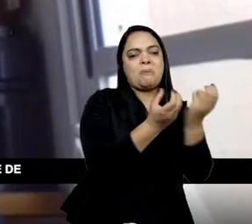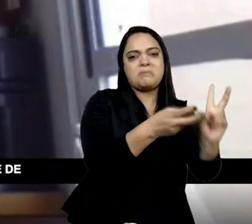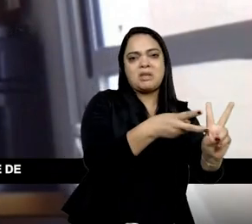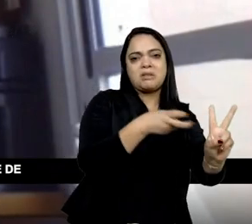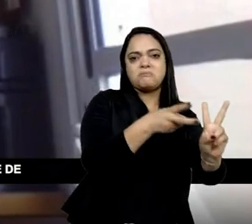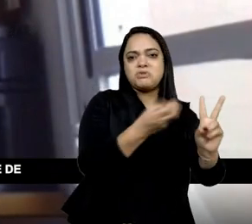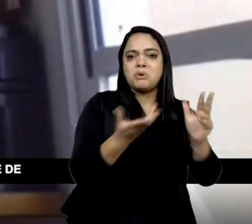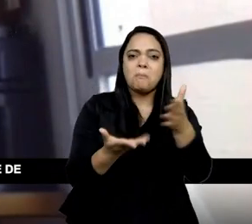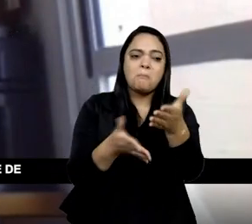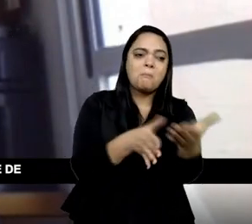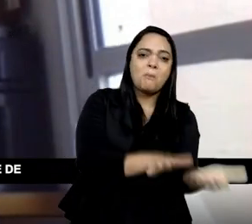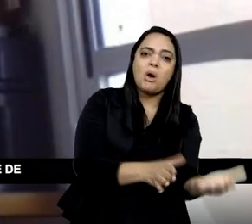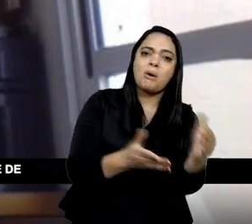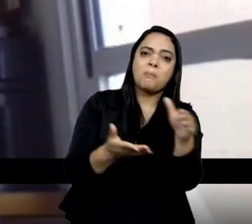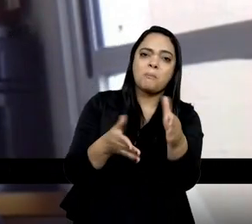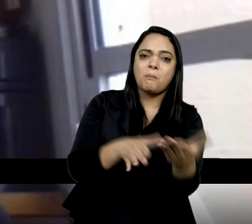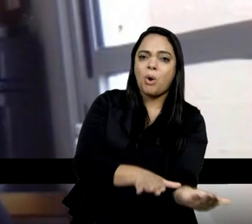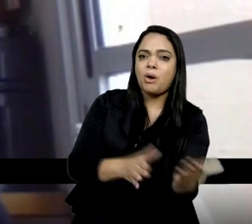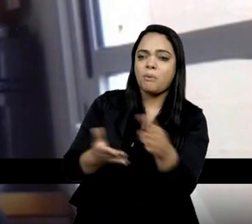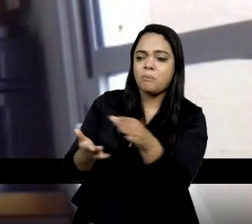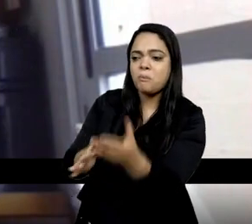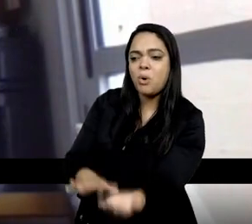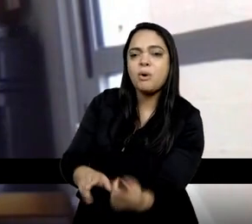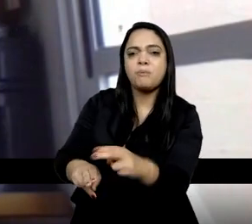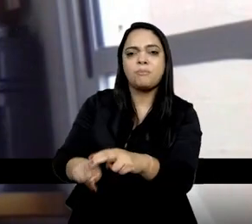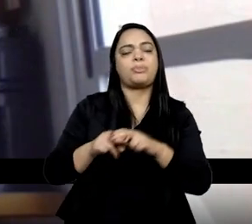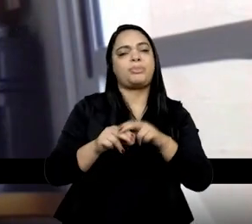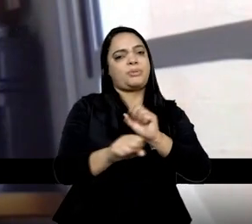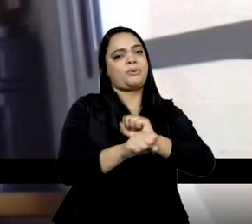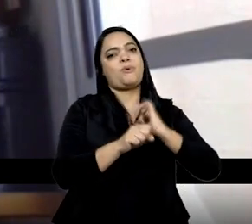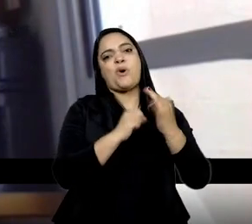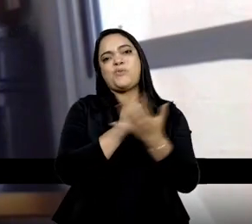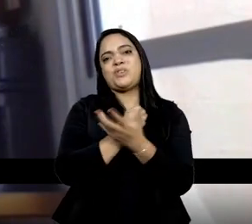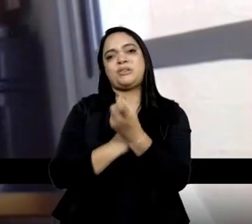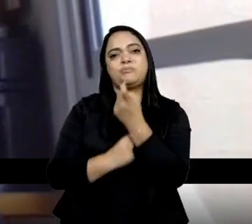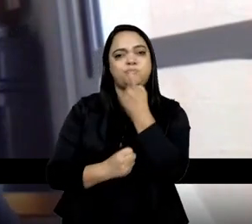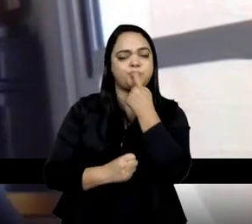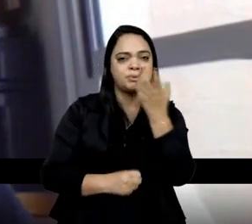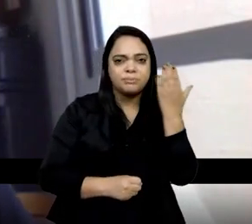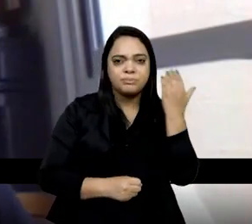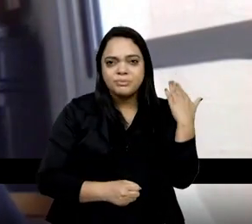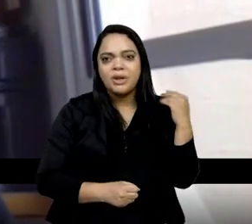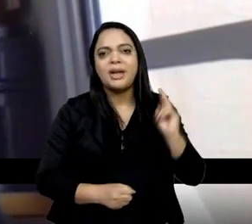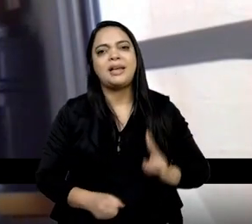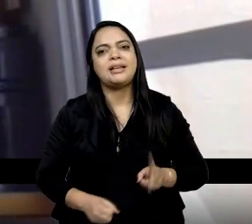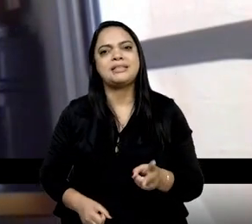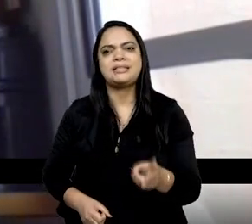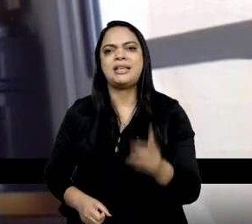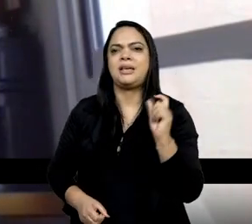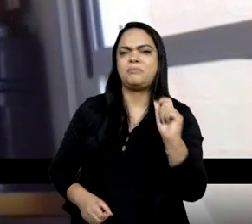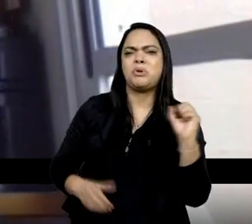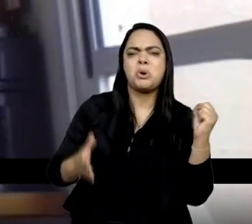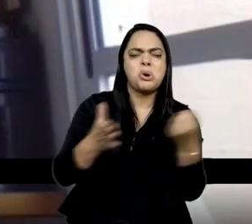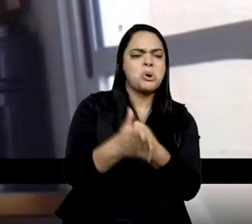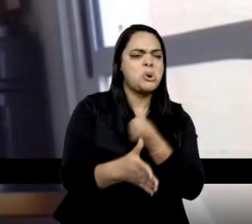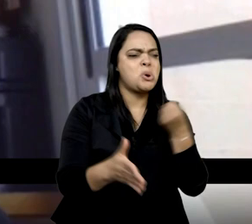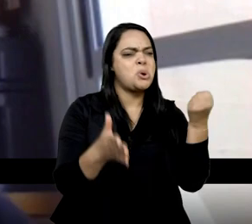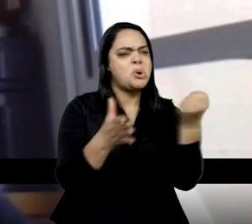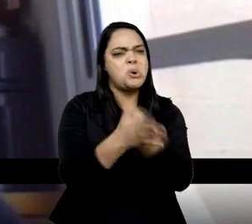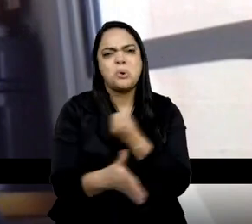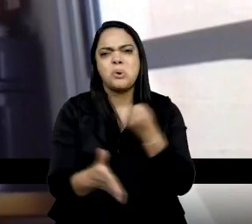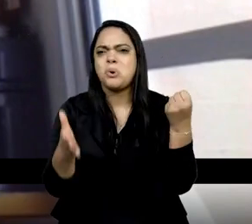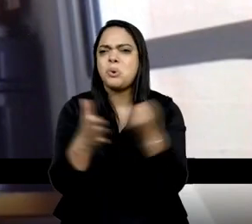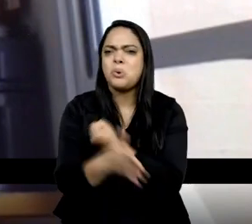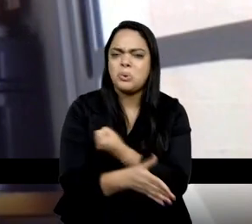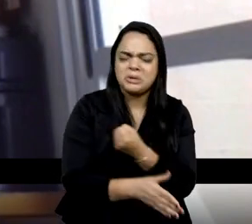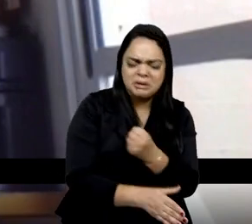morrendo agora recentemente de Covid-19, né? Então, é uma constante, essa luta e essa resistência